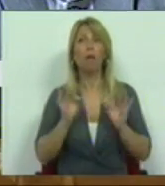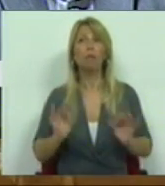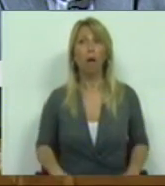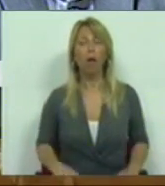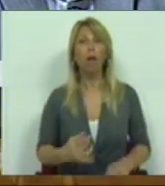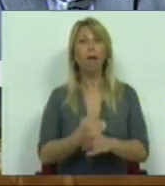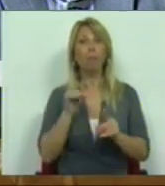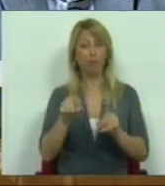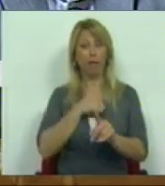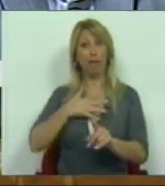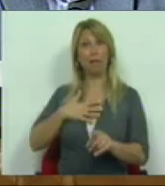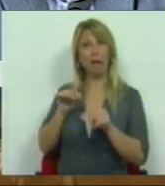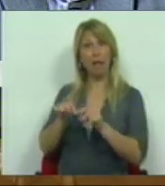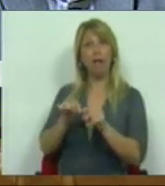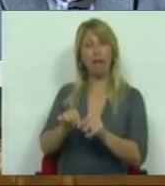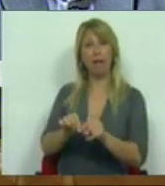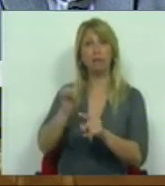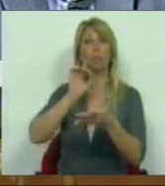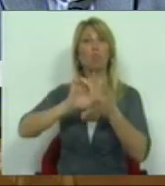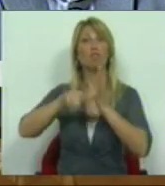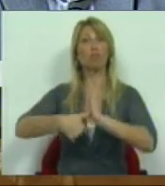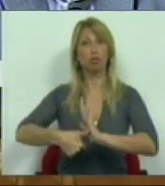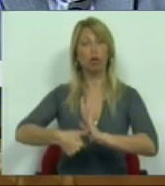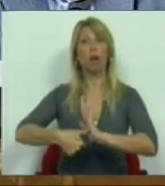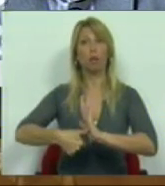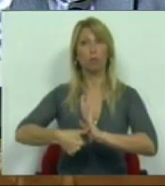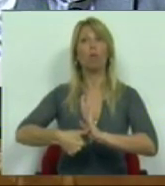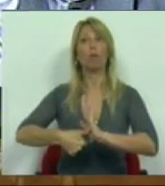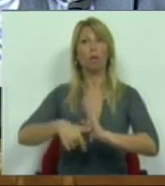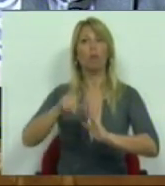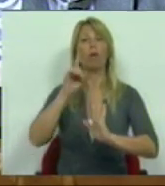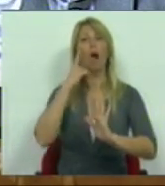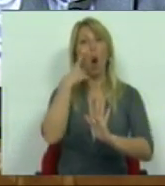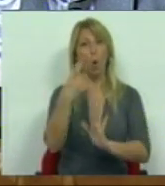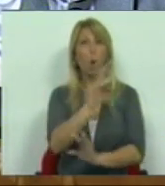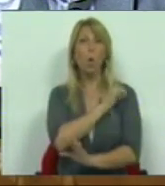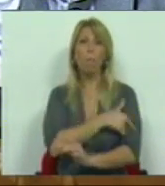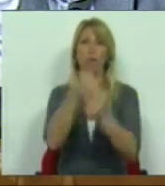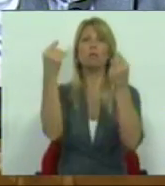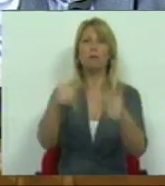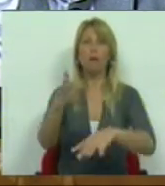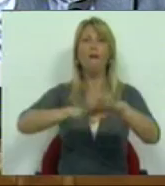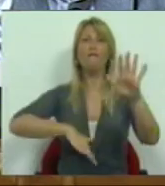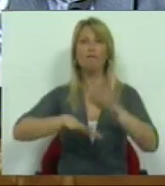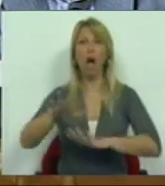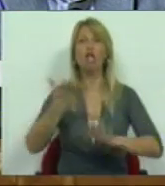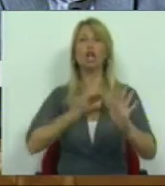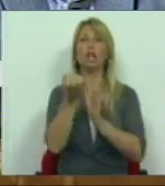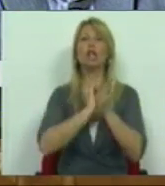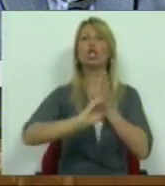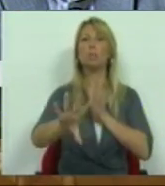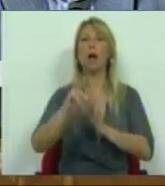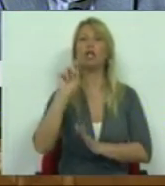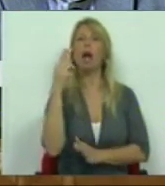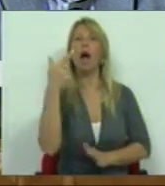reconhecemos competência para proferir despacho de auto de notícia. Alargamos